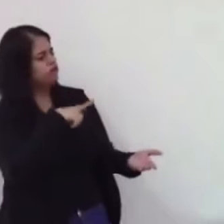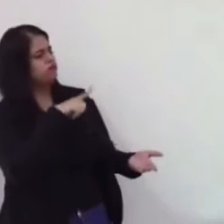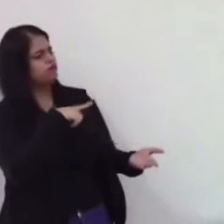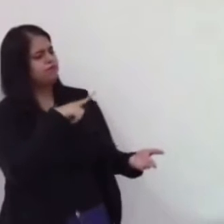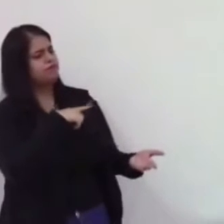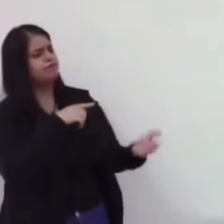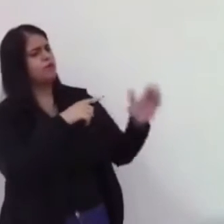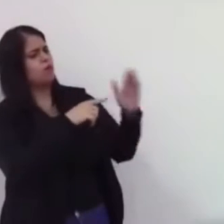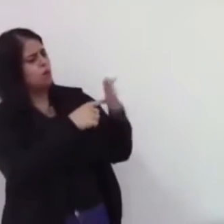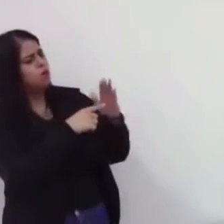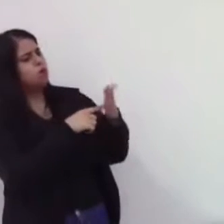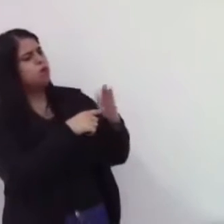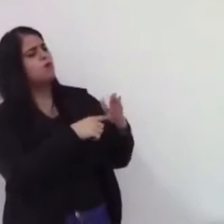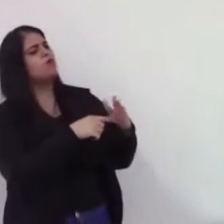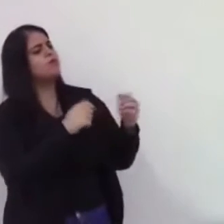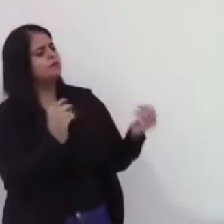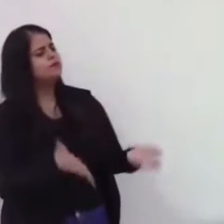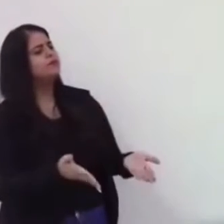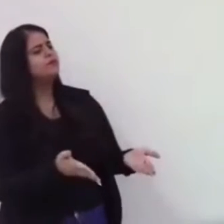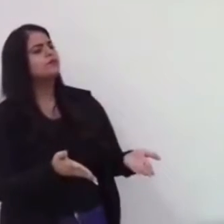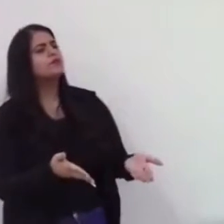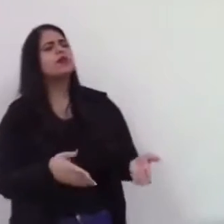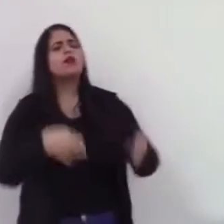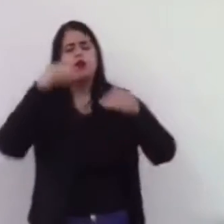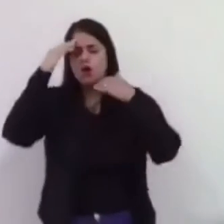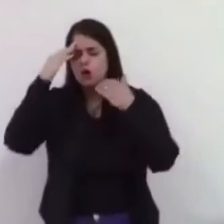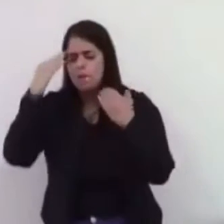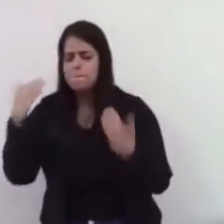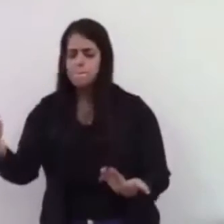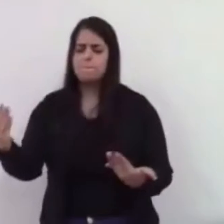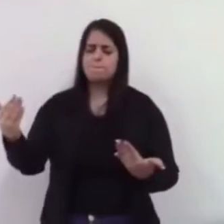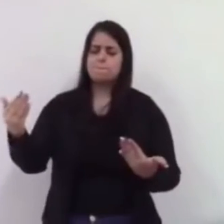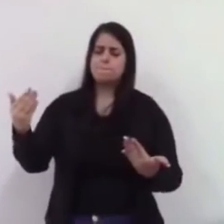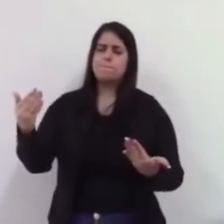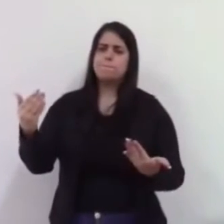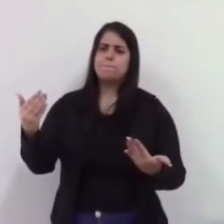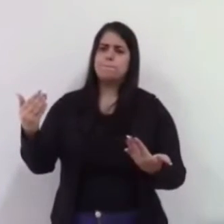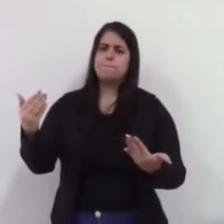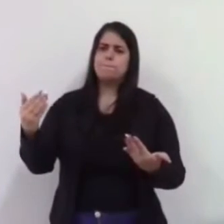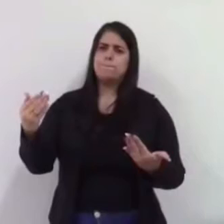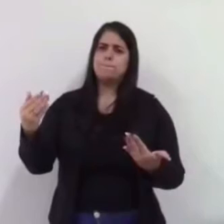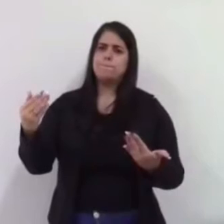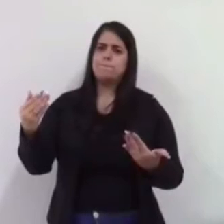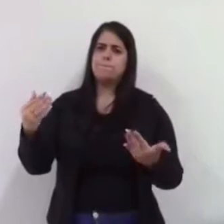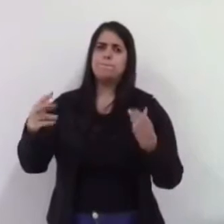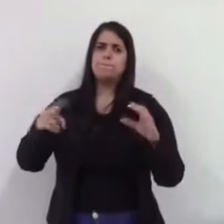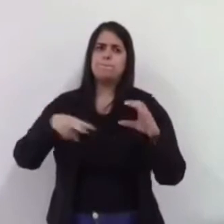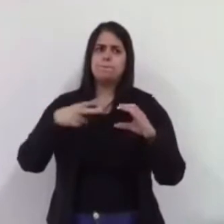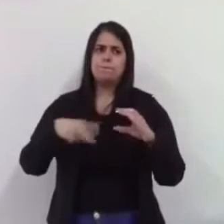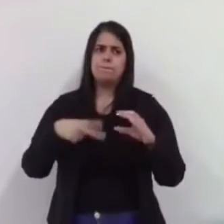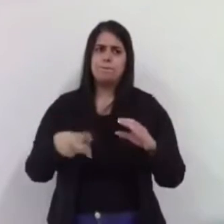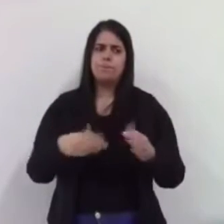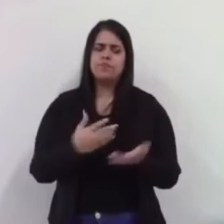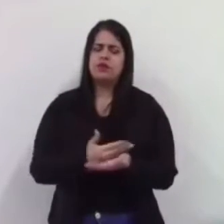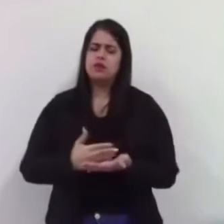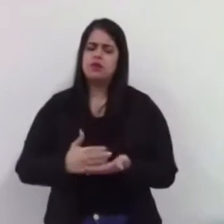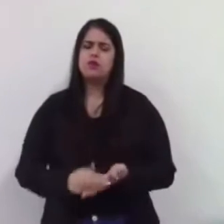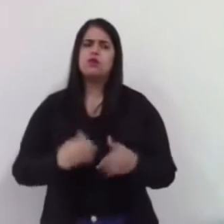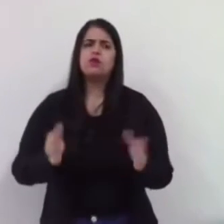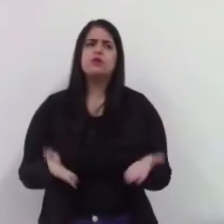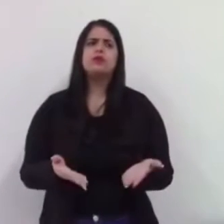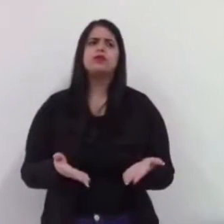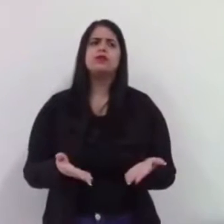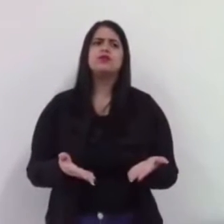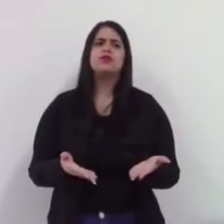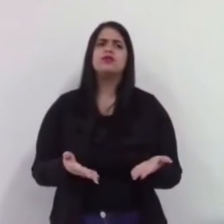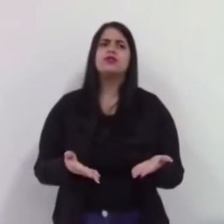Pronto, obrigado ao colega Neide e ao colega também aqui, Bruno. Se não começou, vocês estão na obrigação de cobrar